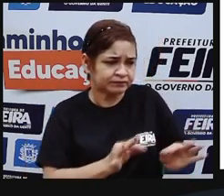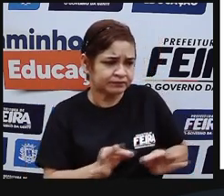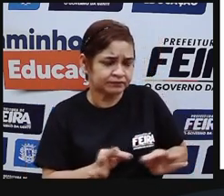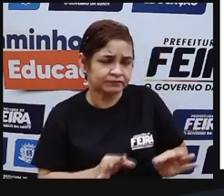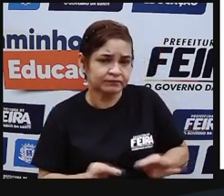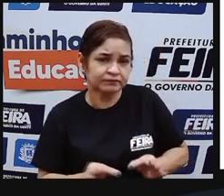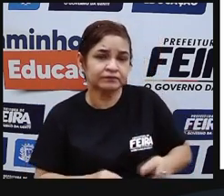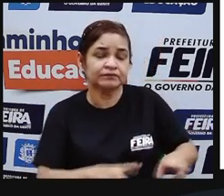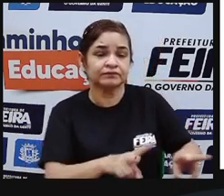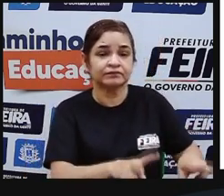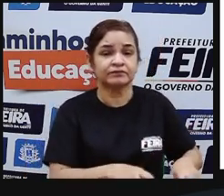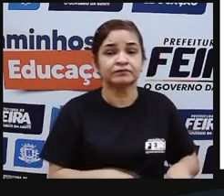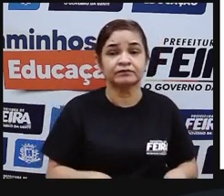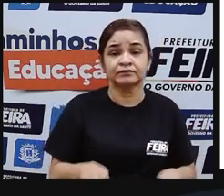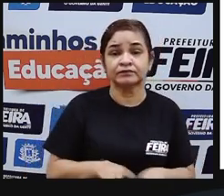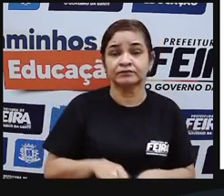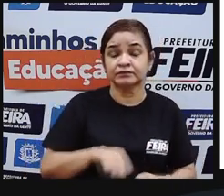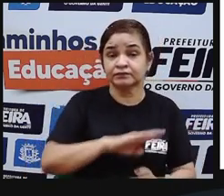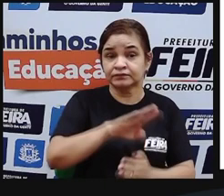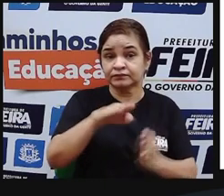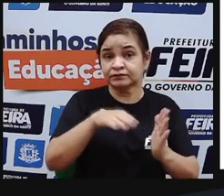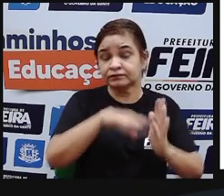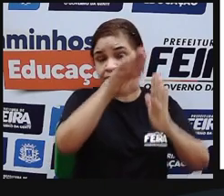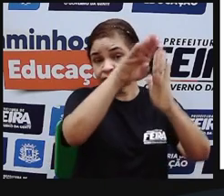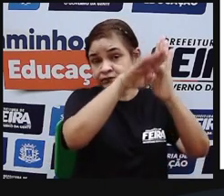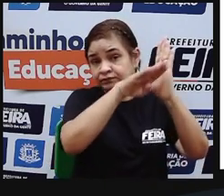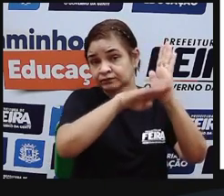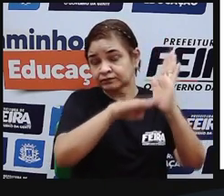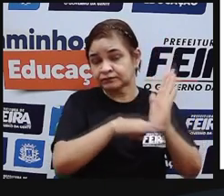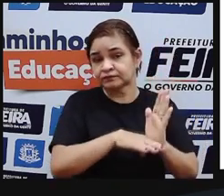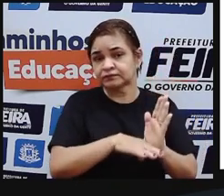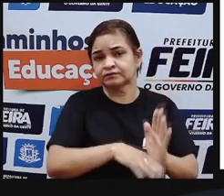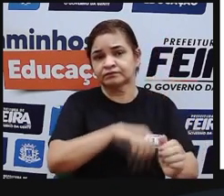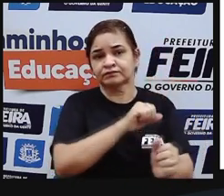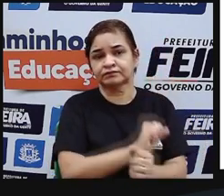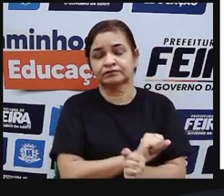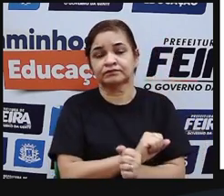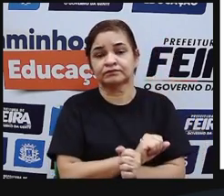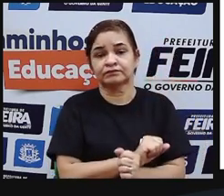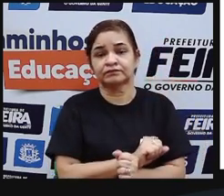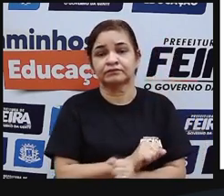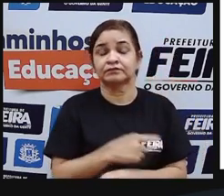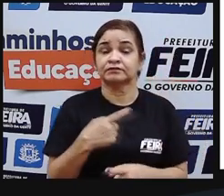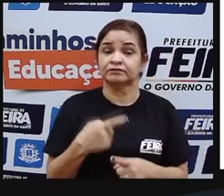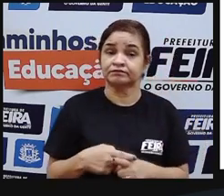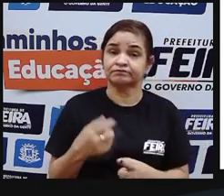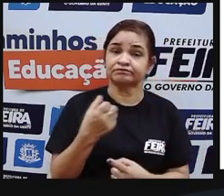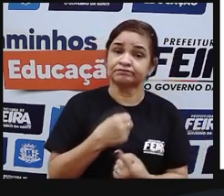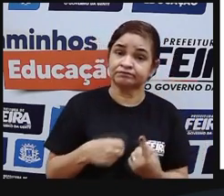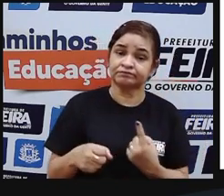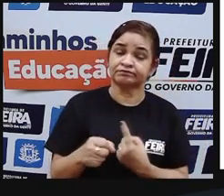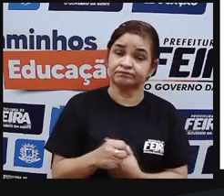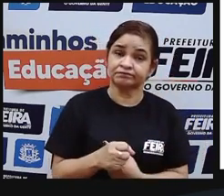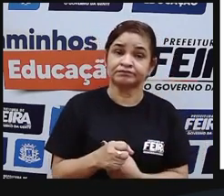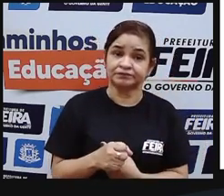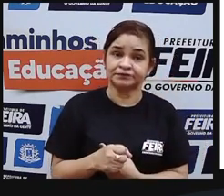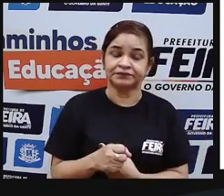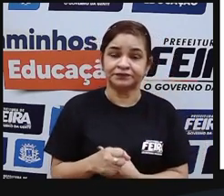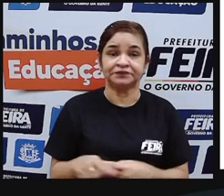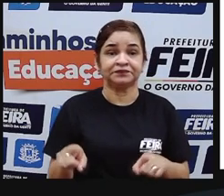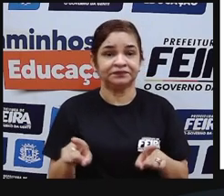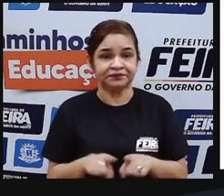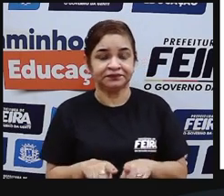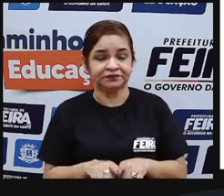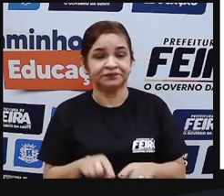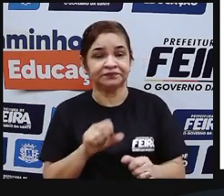e por último nessa hierarquização os escravizados porque era uma sociedade que também admitia a